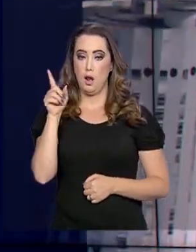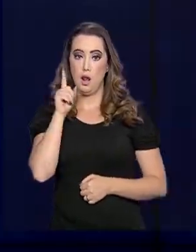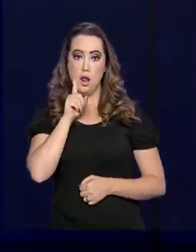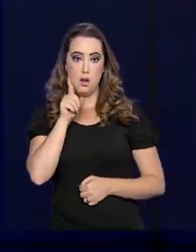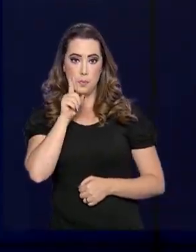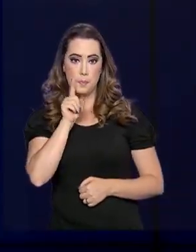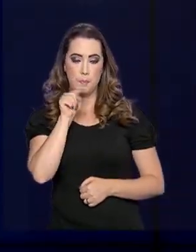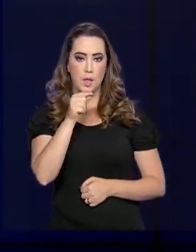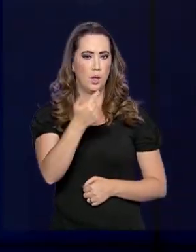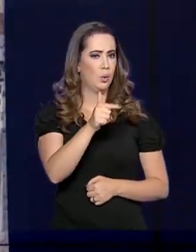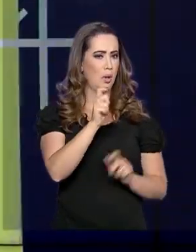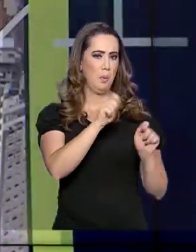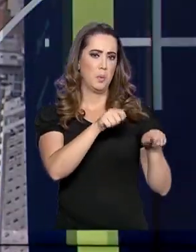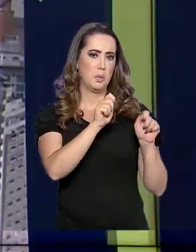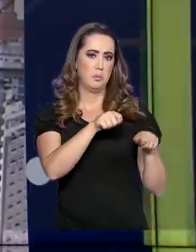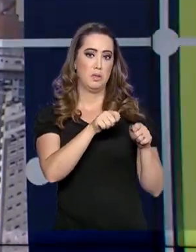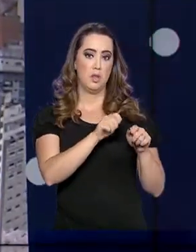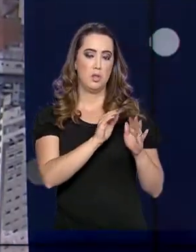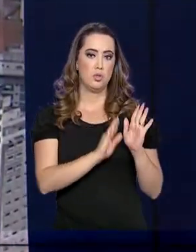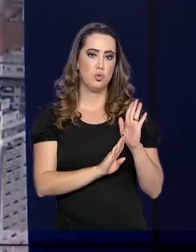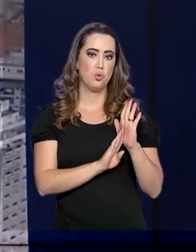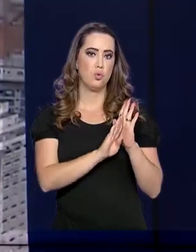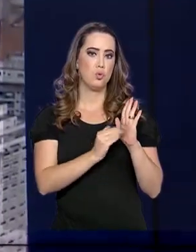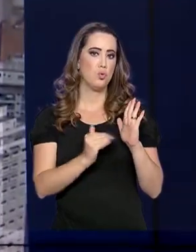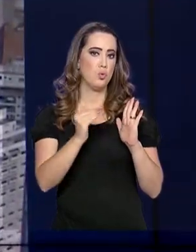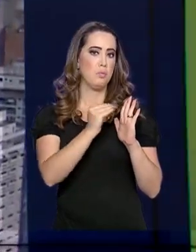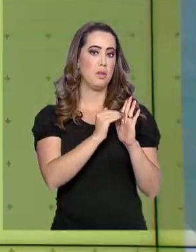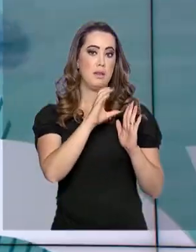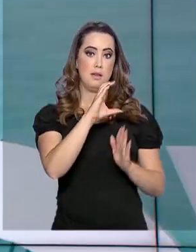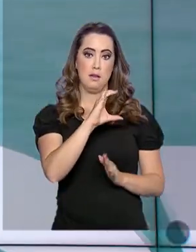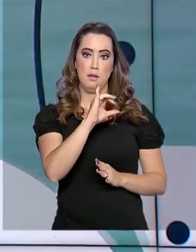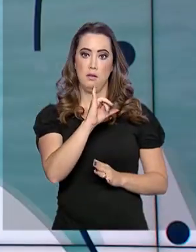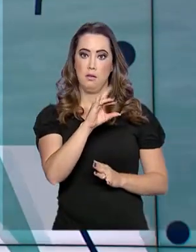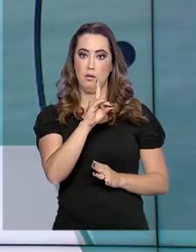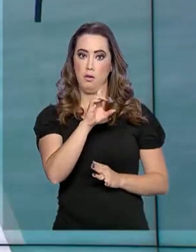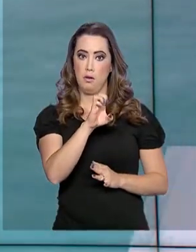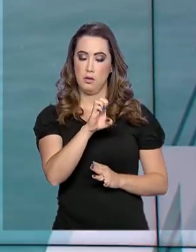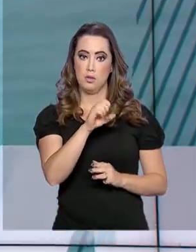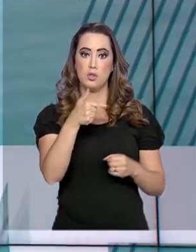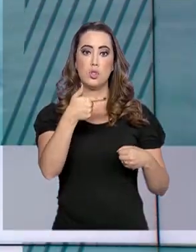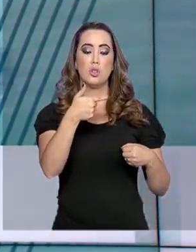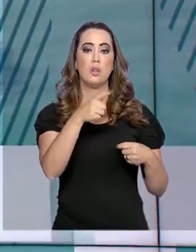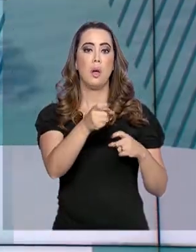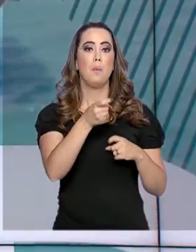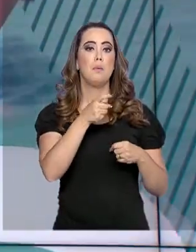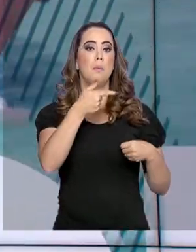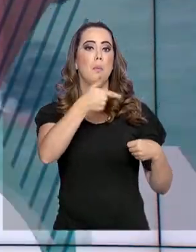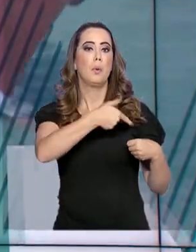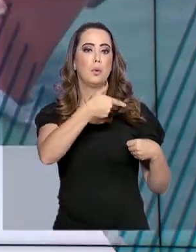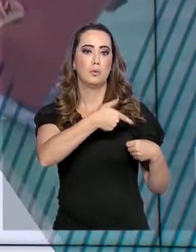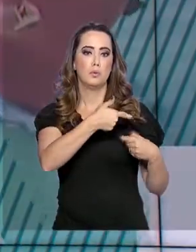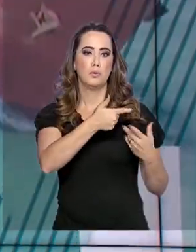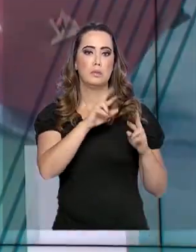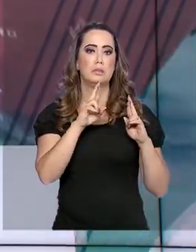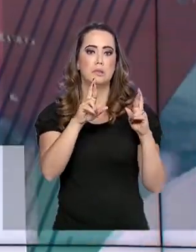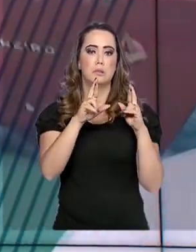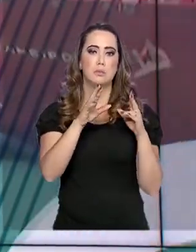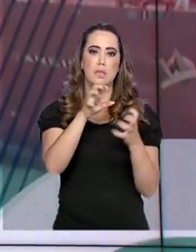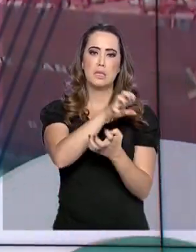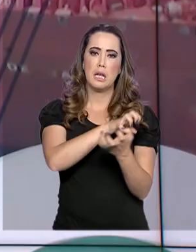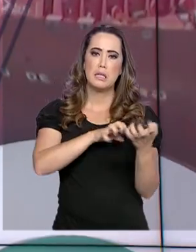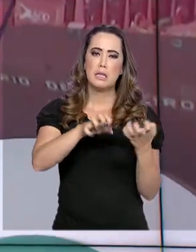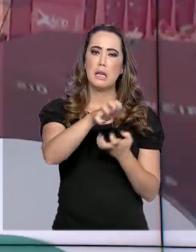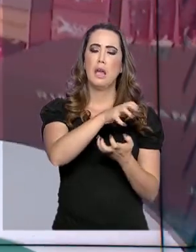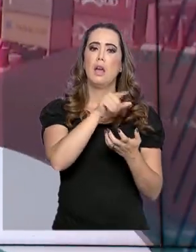Unidos que não há possibilidade de aumentar a CID, o imposto cobrado sobre os combustíveis, e espera que essa guerra de preços